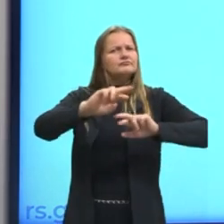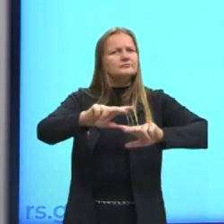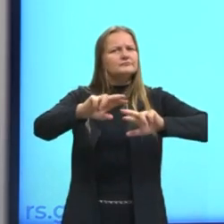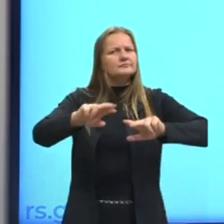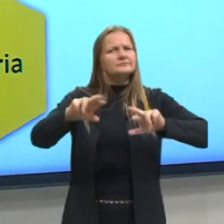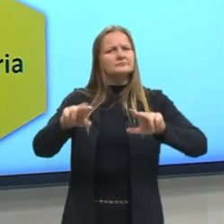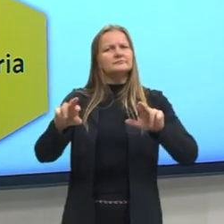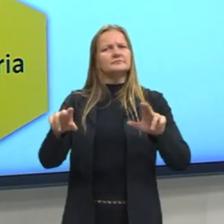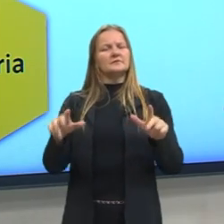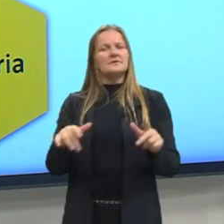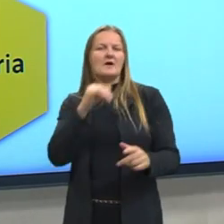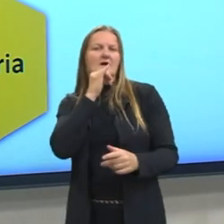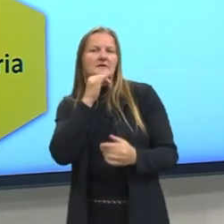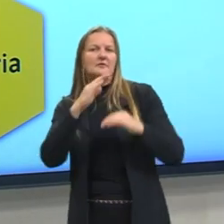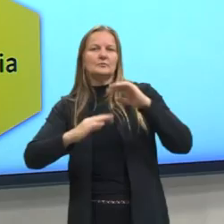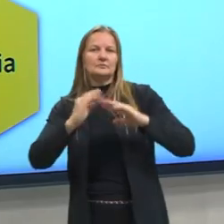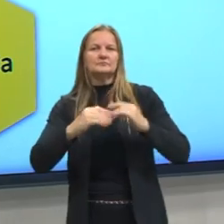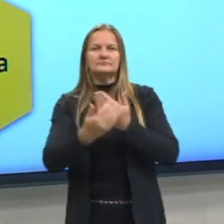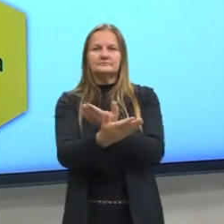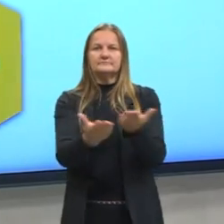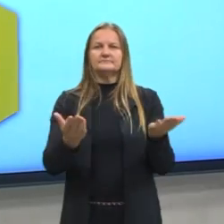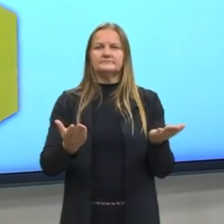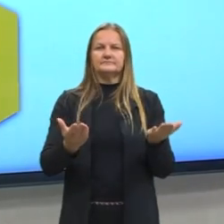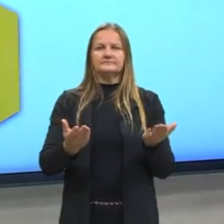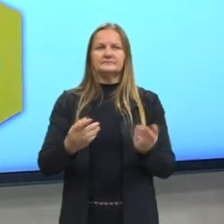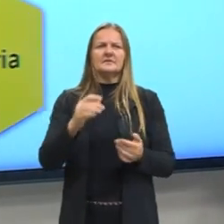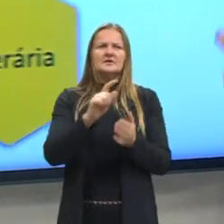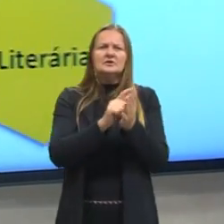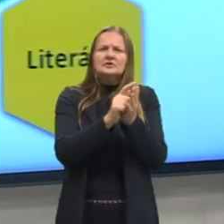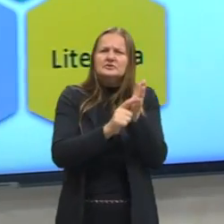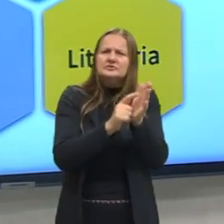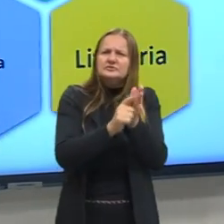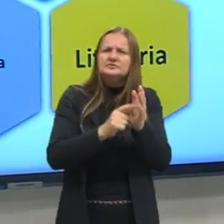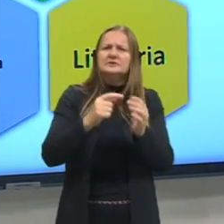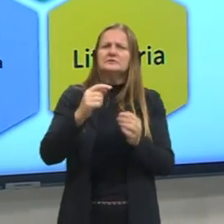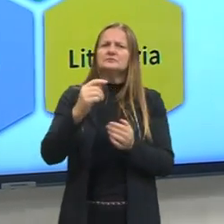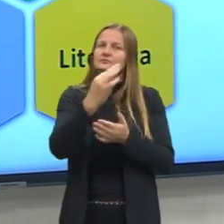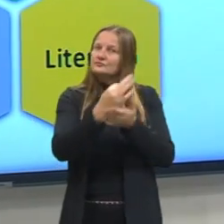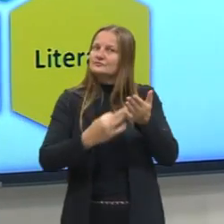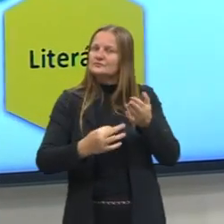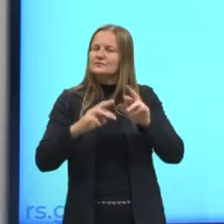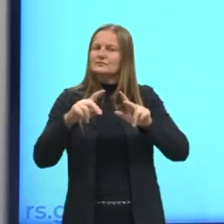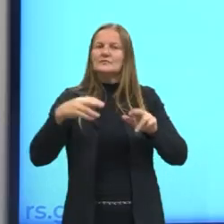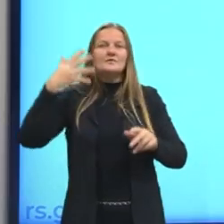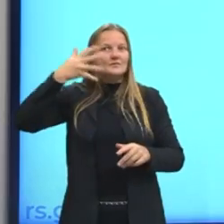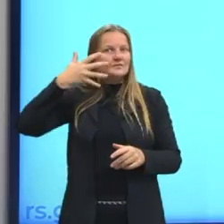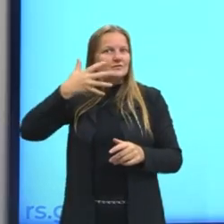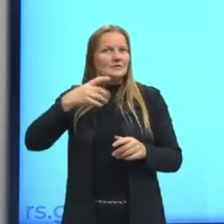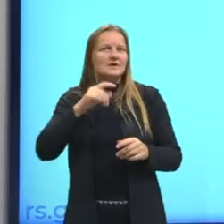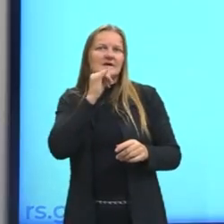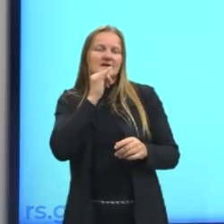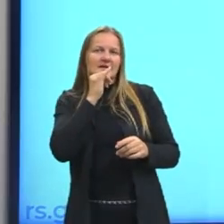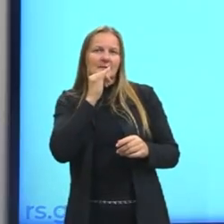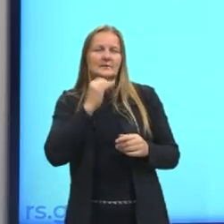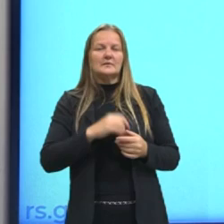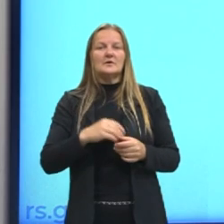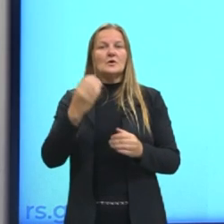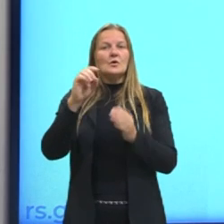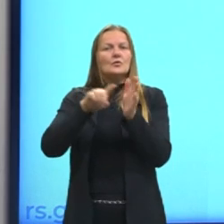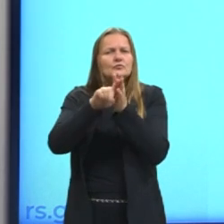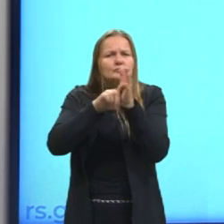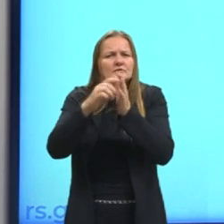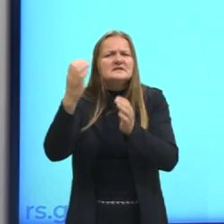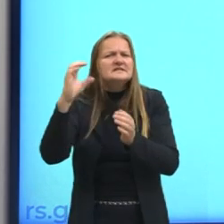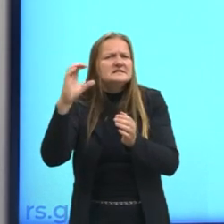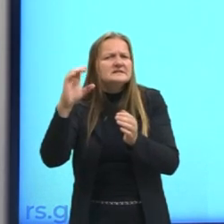poderia dar de exemplos para vocês aqui de gêneros textuais ou gêneros do discurso? Quando eu falo, por exemplo, em esfera científica